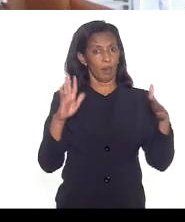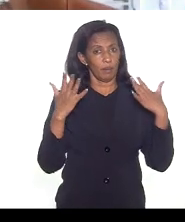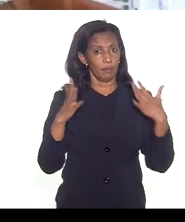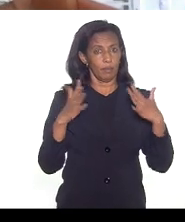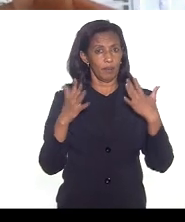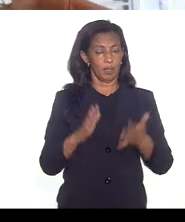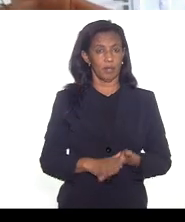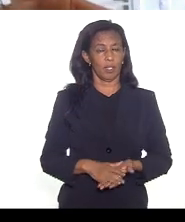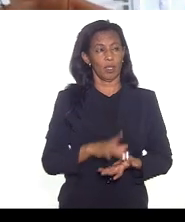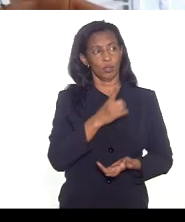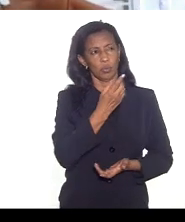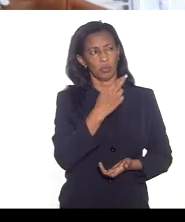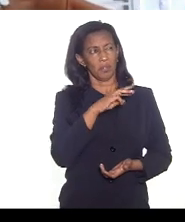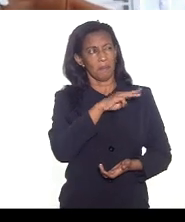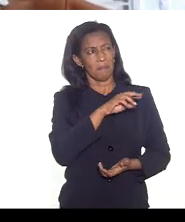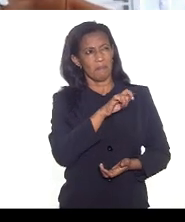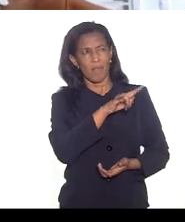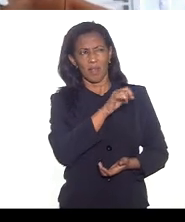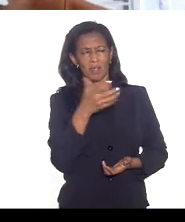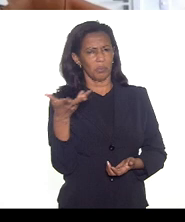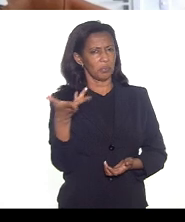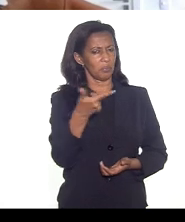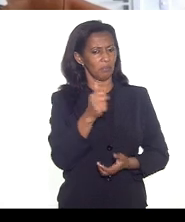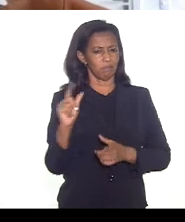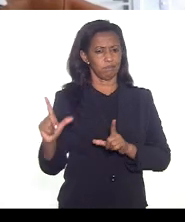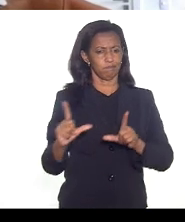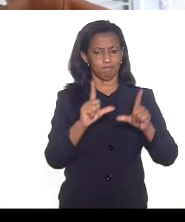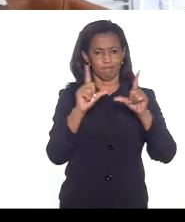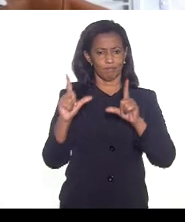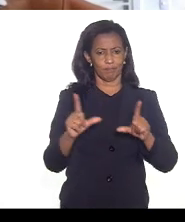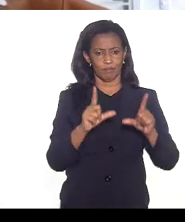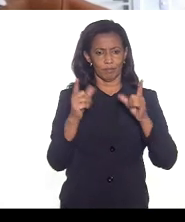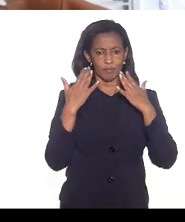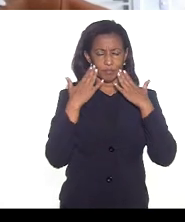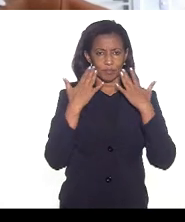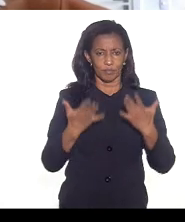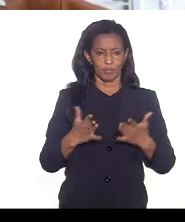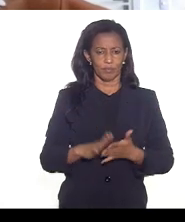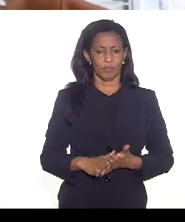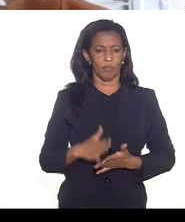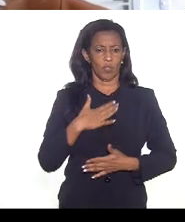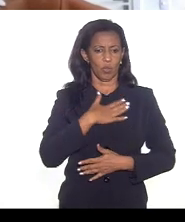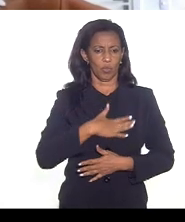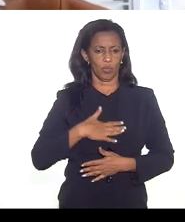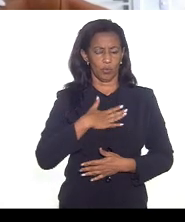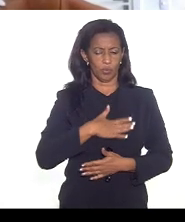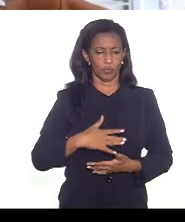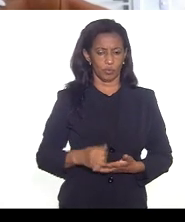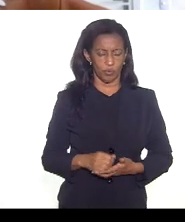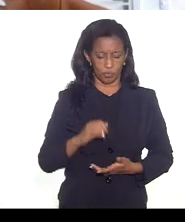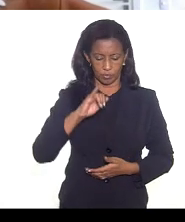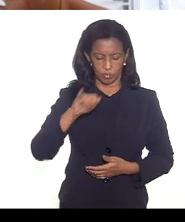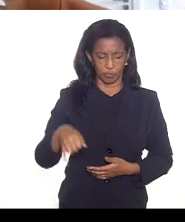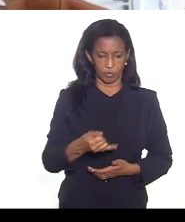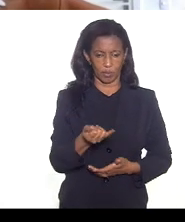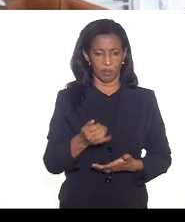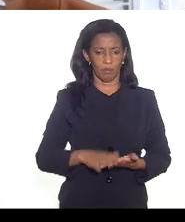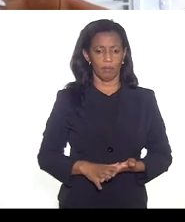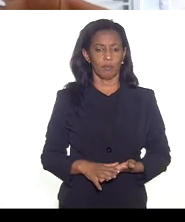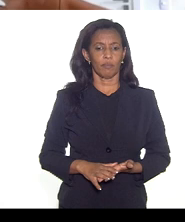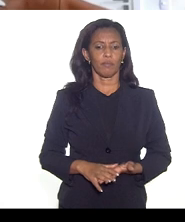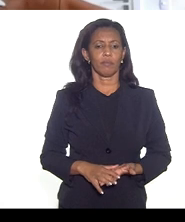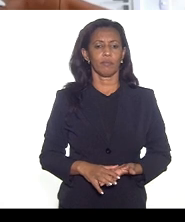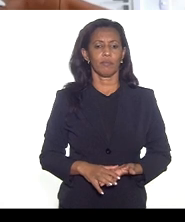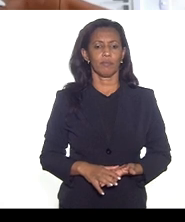a doutora Melânia pela excelente apresentação gostaria de aproveitar esse ensejo